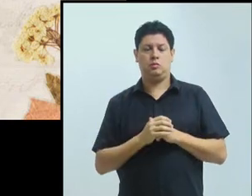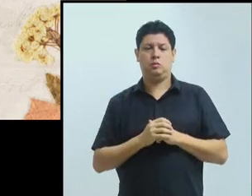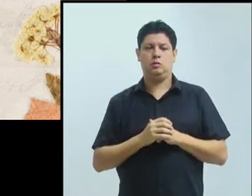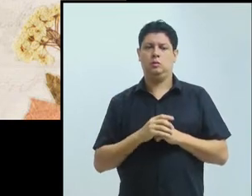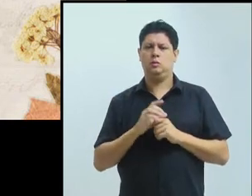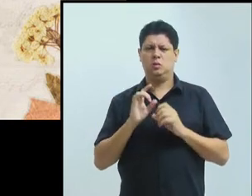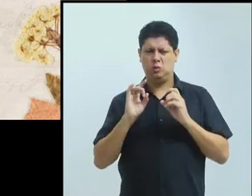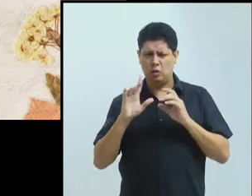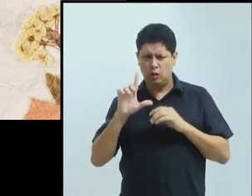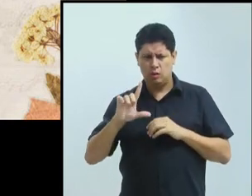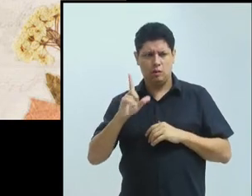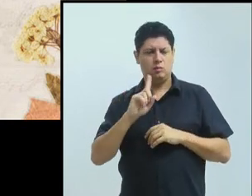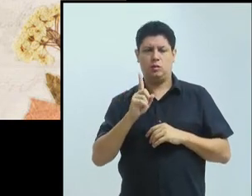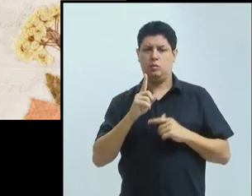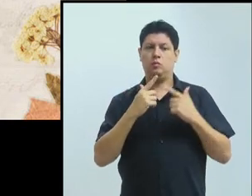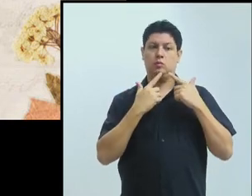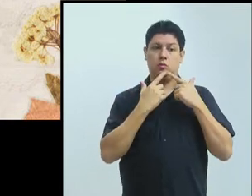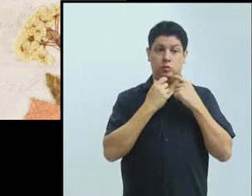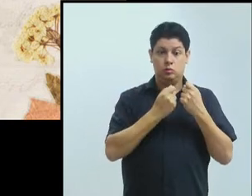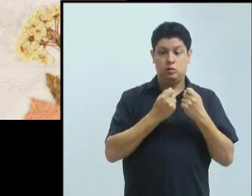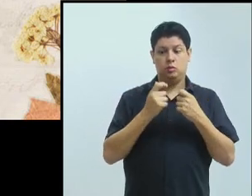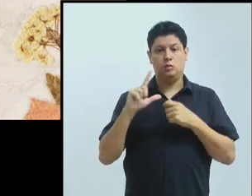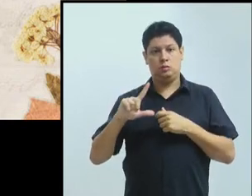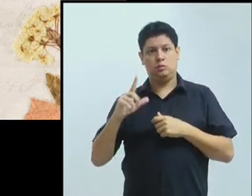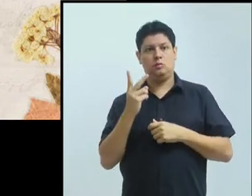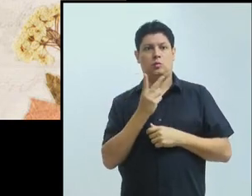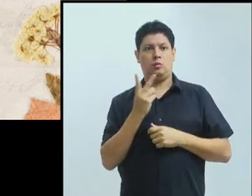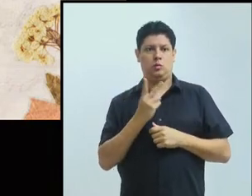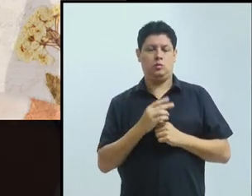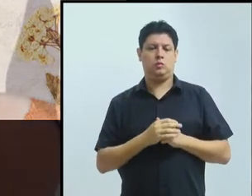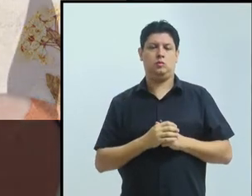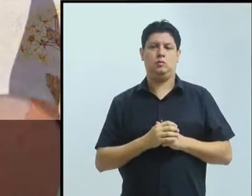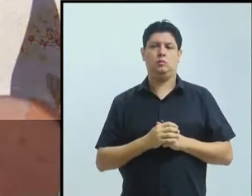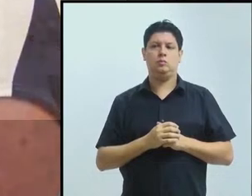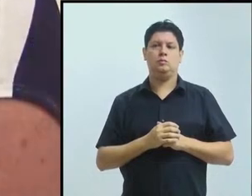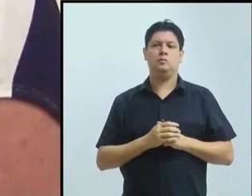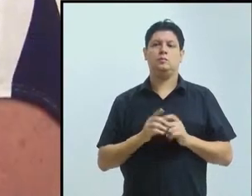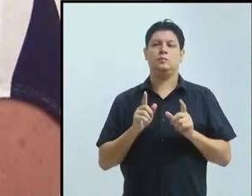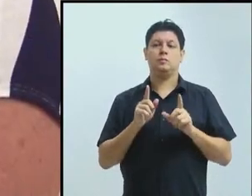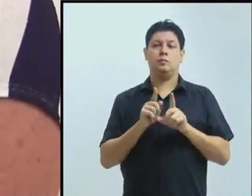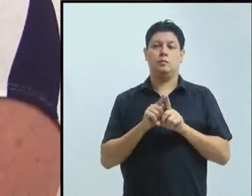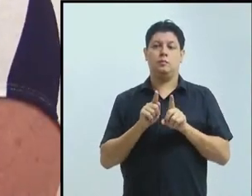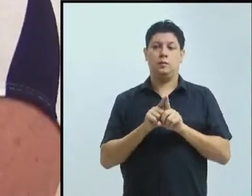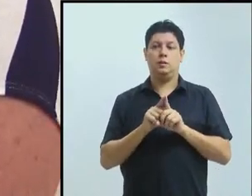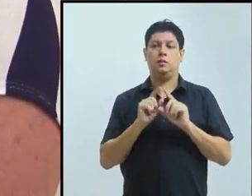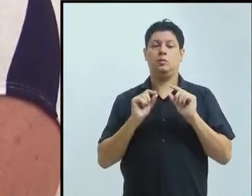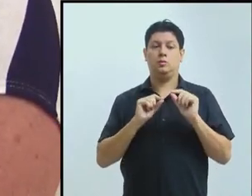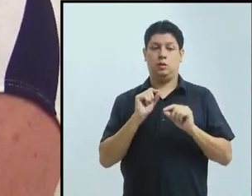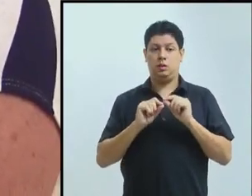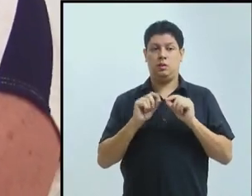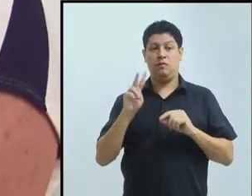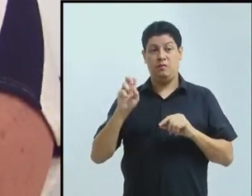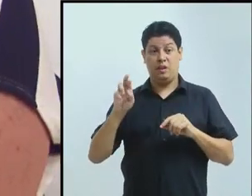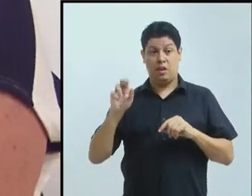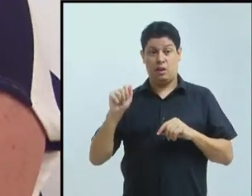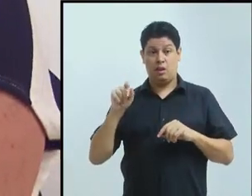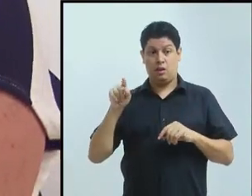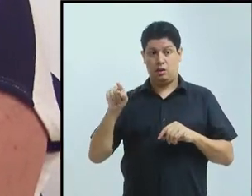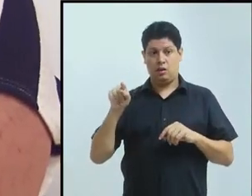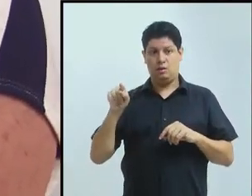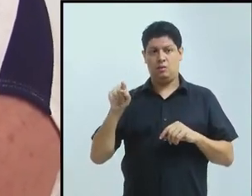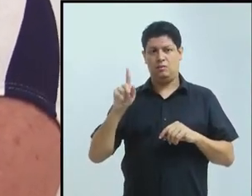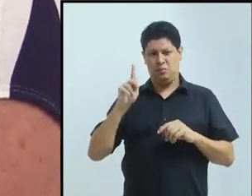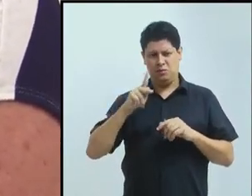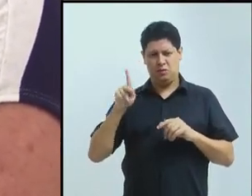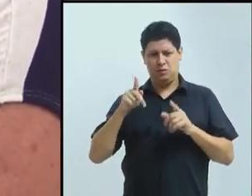literatura. E a Vera, mesmo sendo da literatura, é muito afeita às